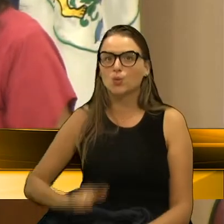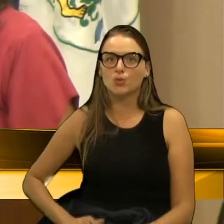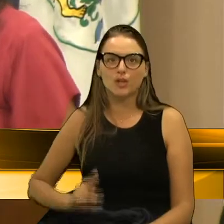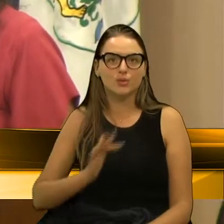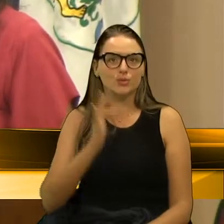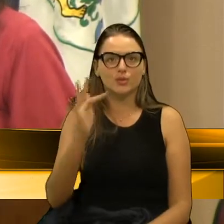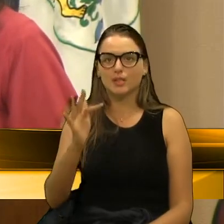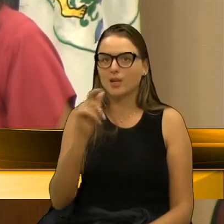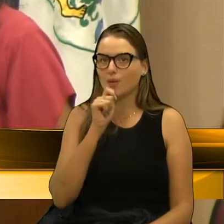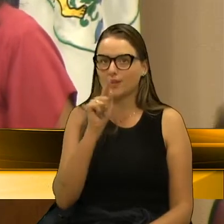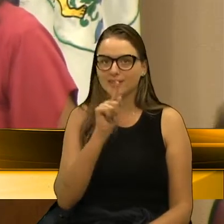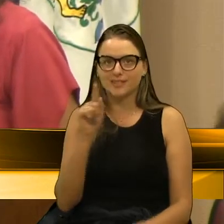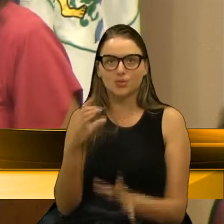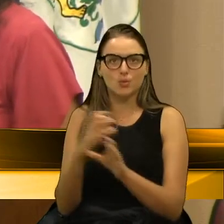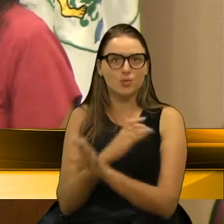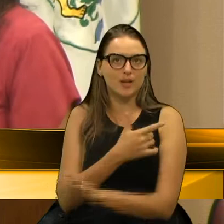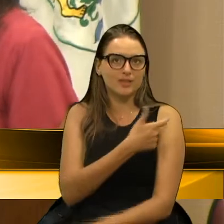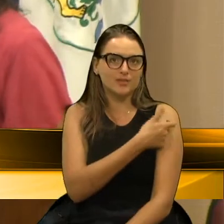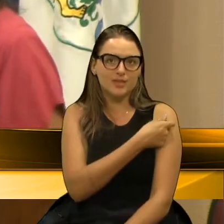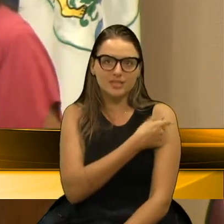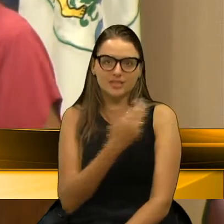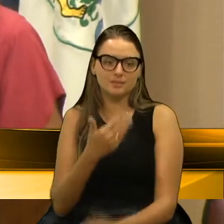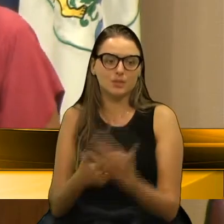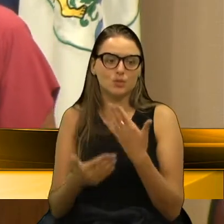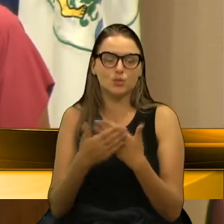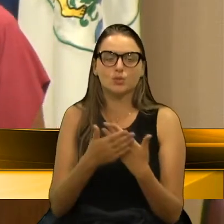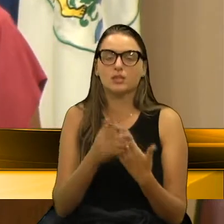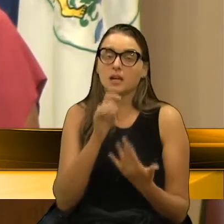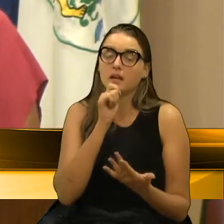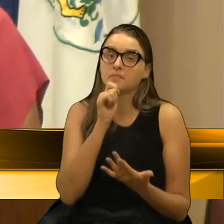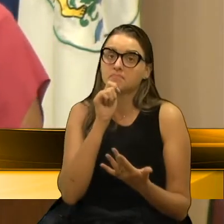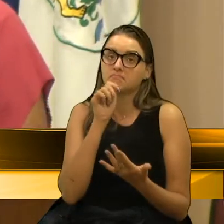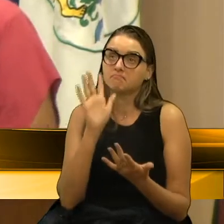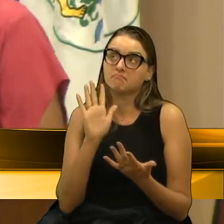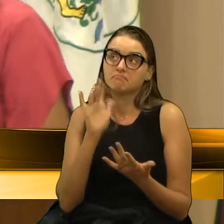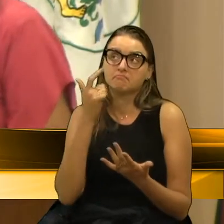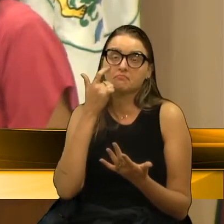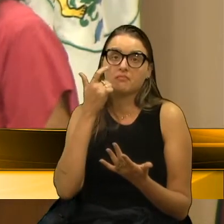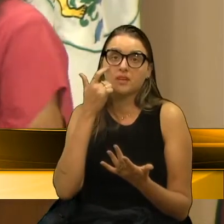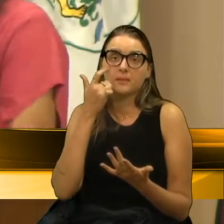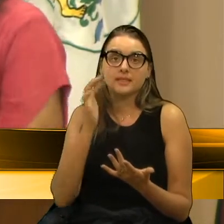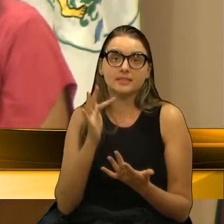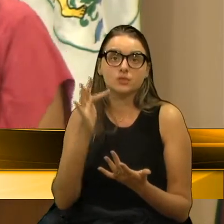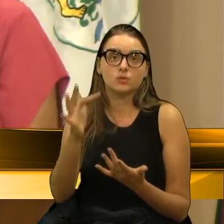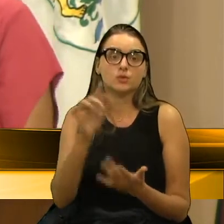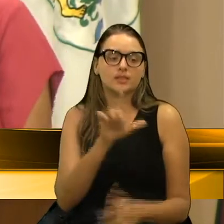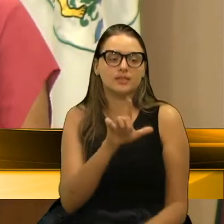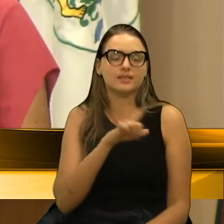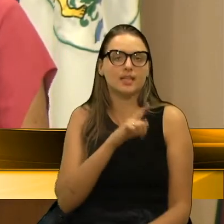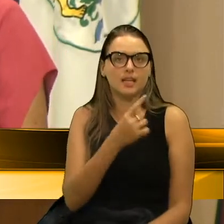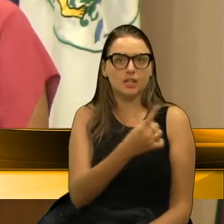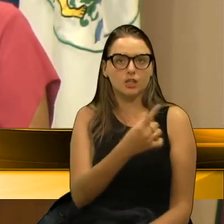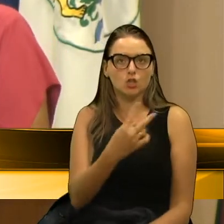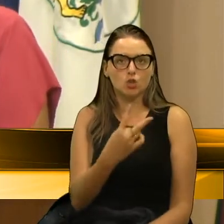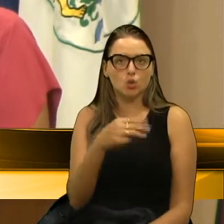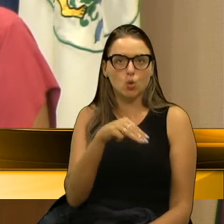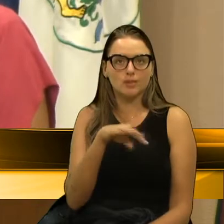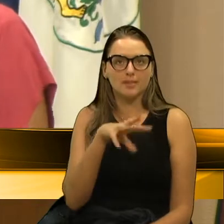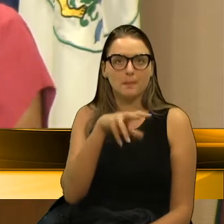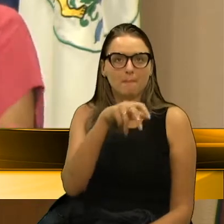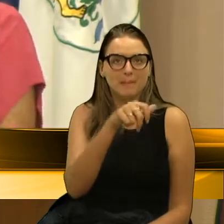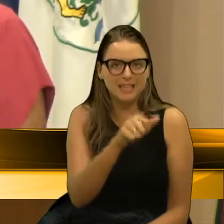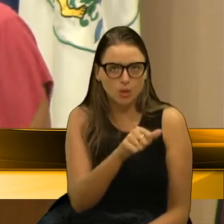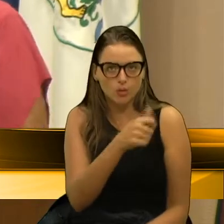que tange a vacinação. A gente tem hoje uma perspectiva, a gente tem 12 milhões de vacinas